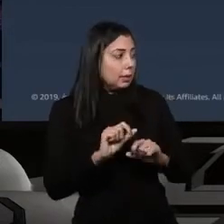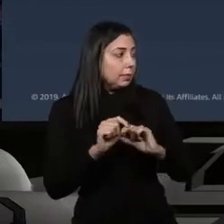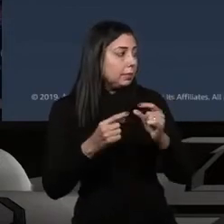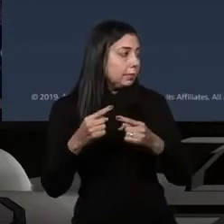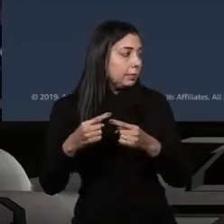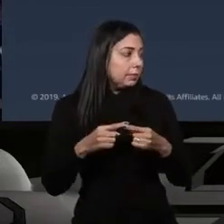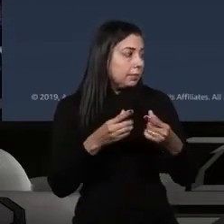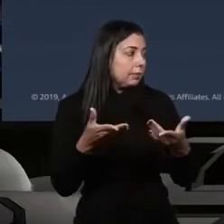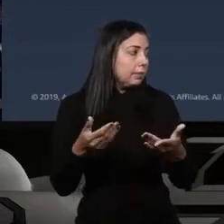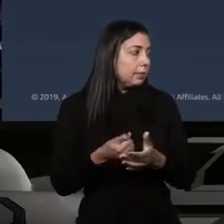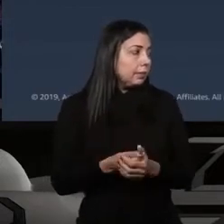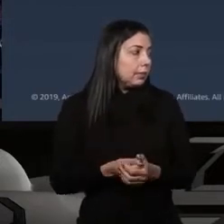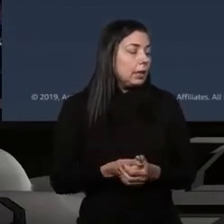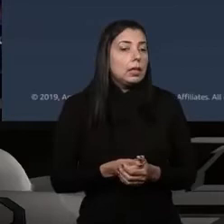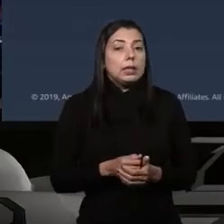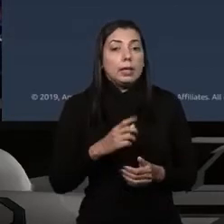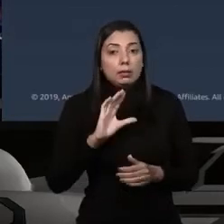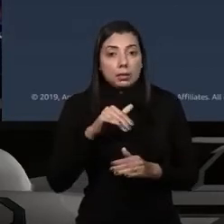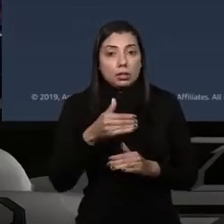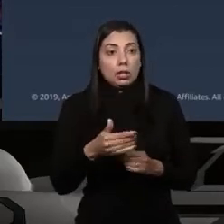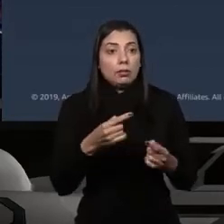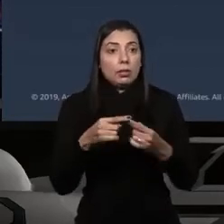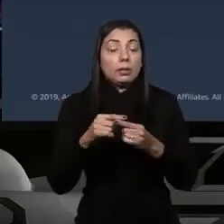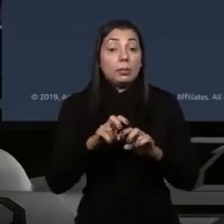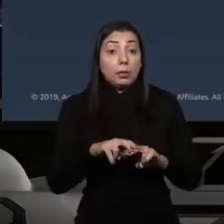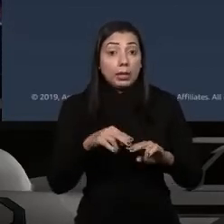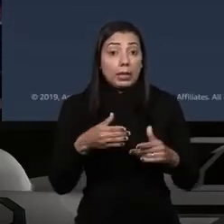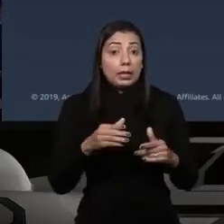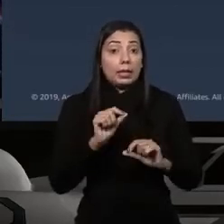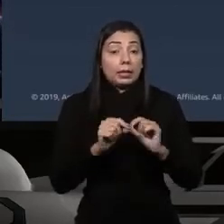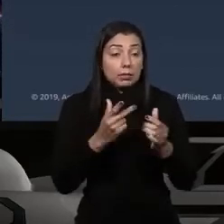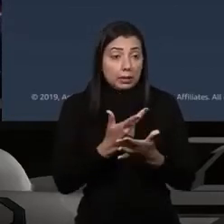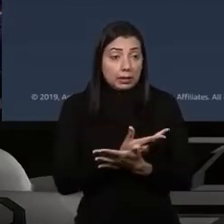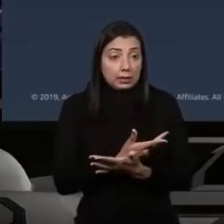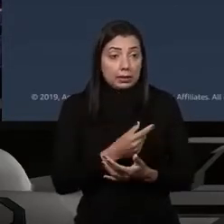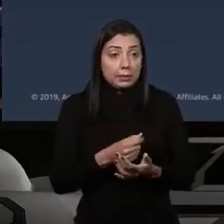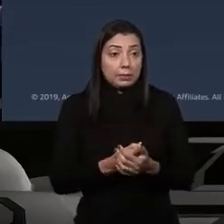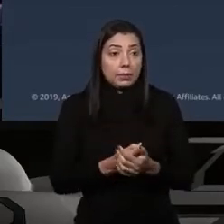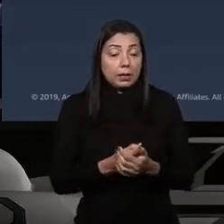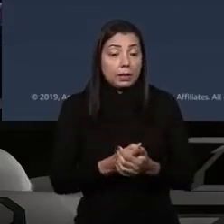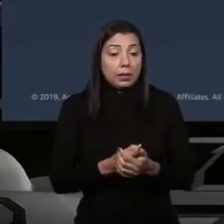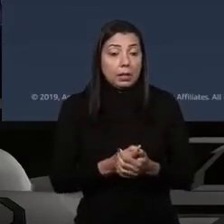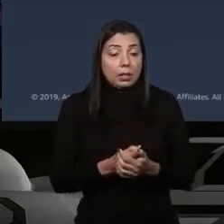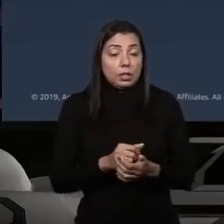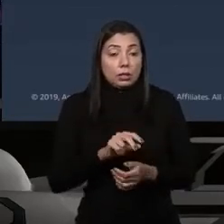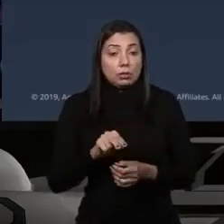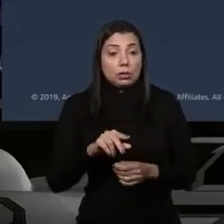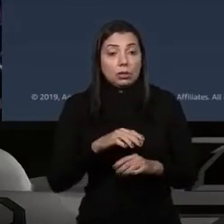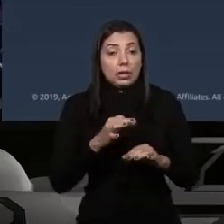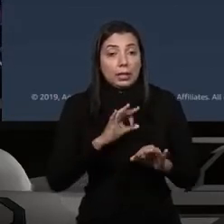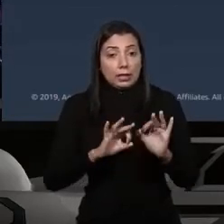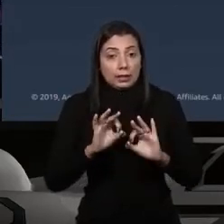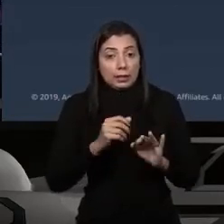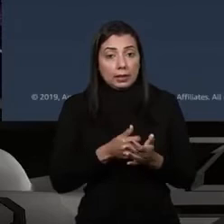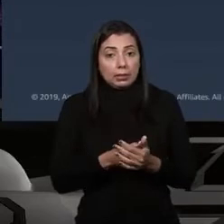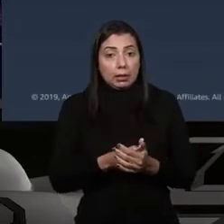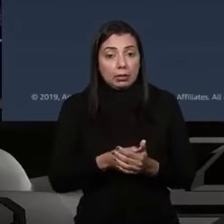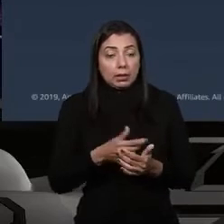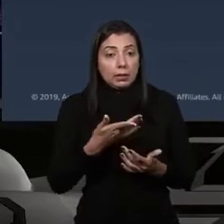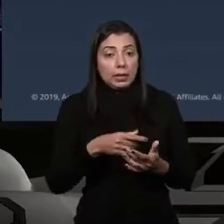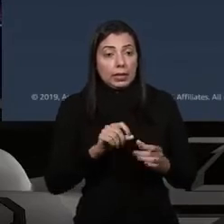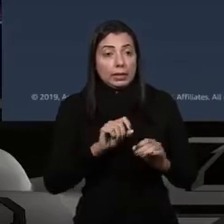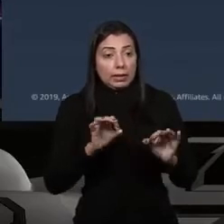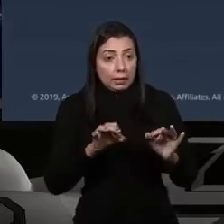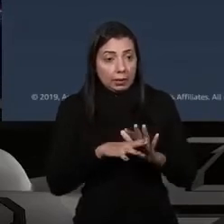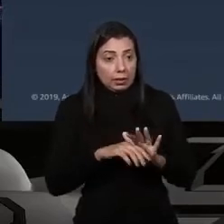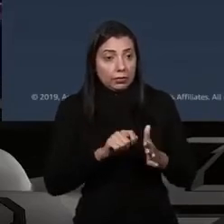resposta rápida às necessidades, porque senão deixa de ser relevante. Então, olhar para problemas e buscar de